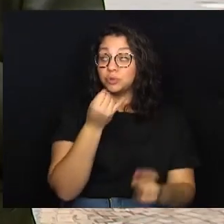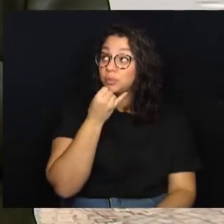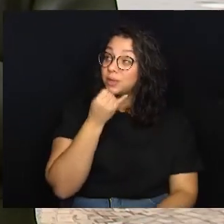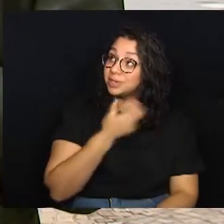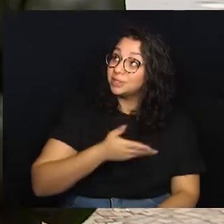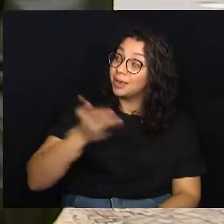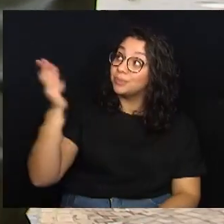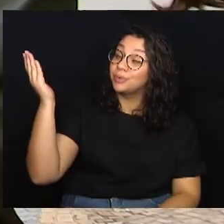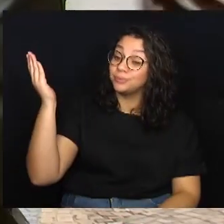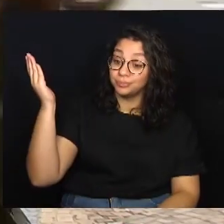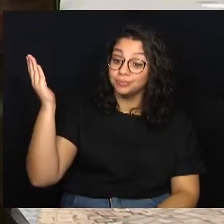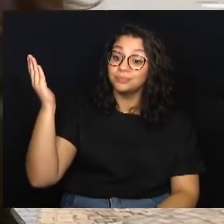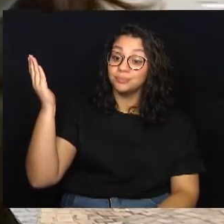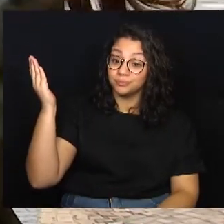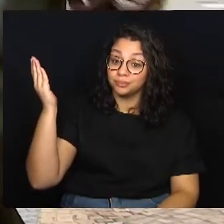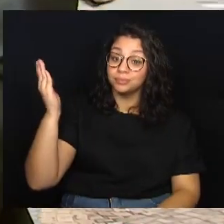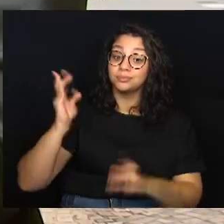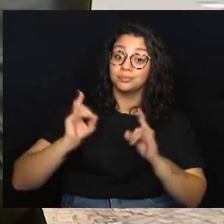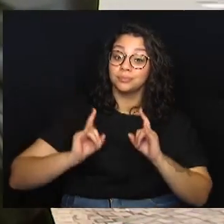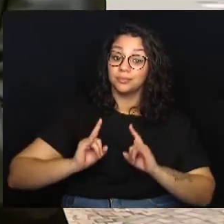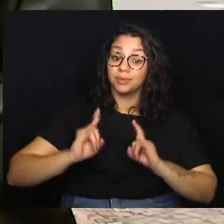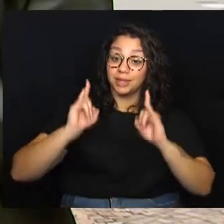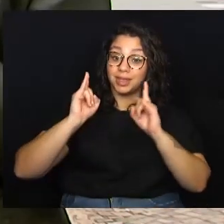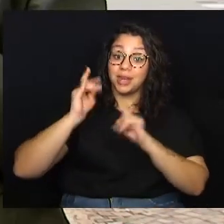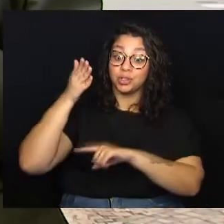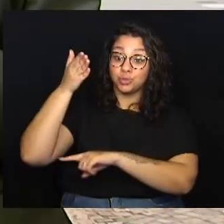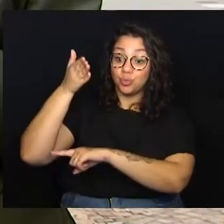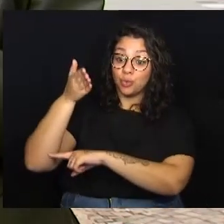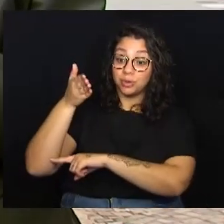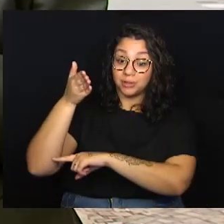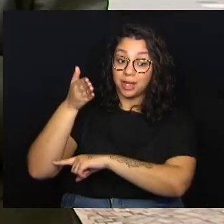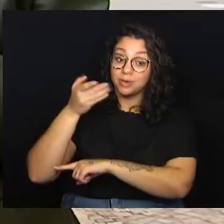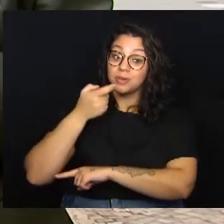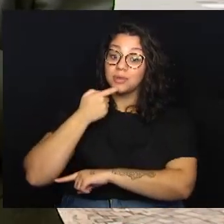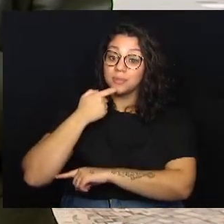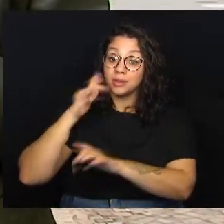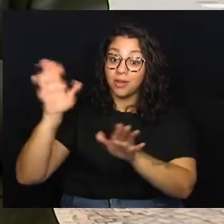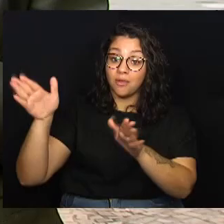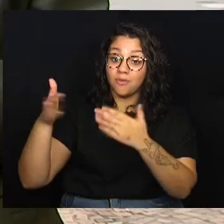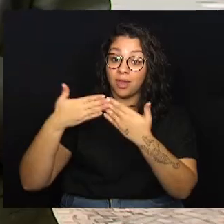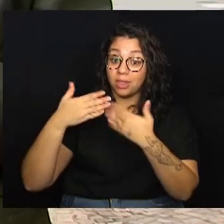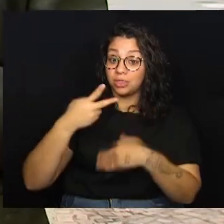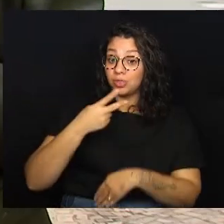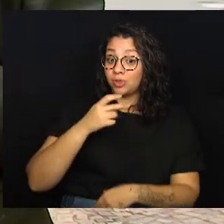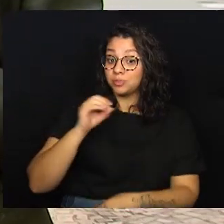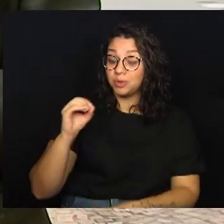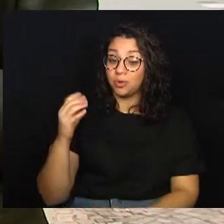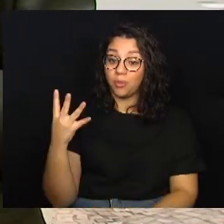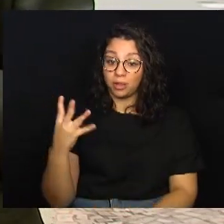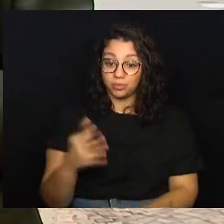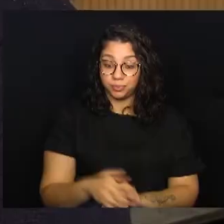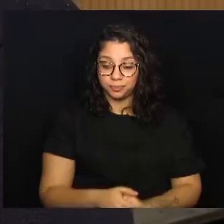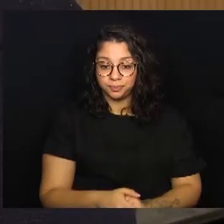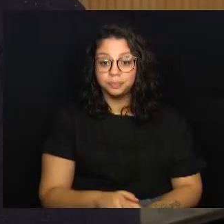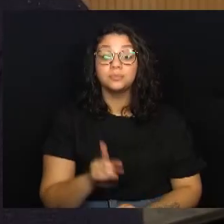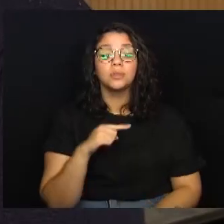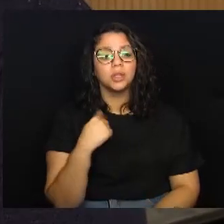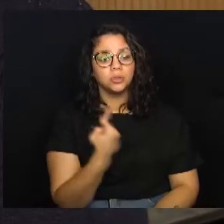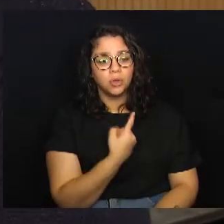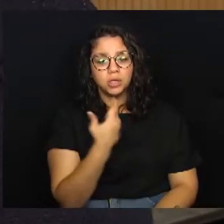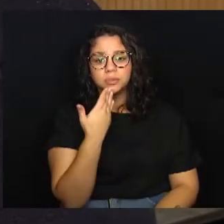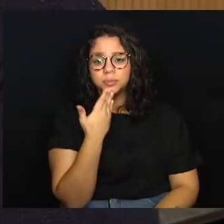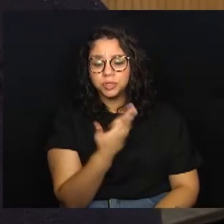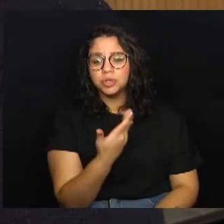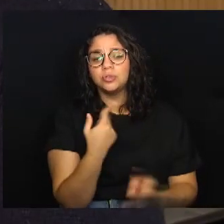abandonados, como esse antigo prédio do Campinas Palace Hotel, fechado desde 2004. E nós